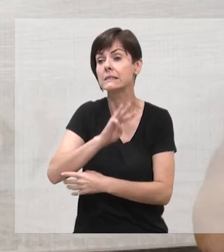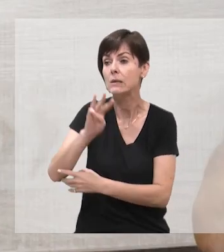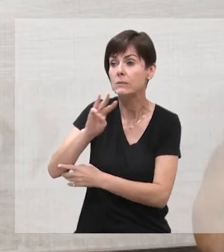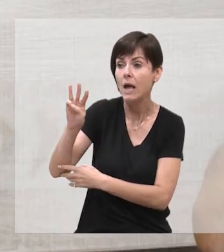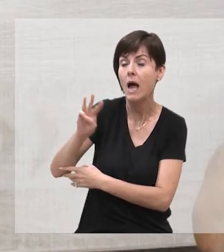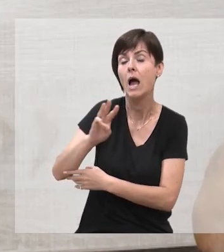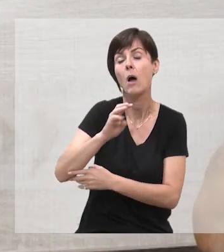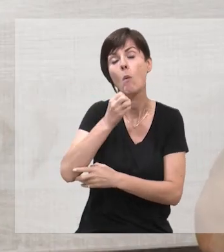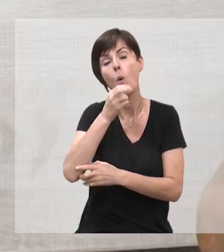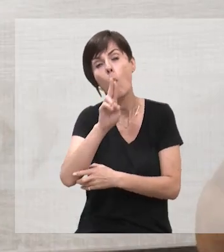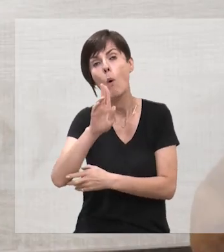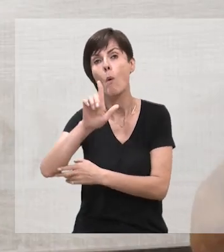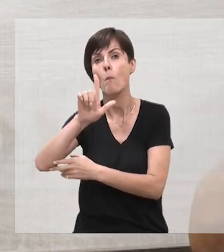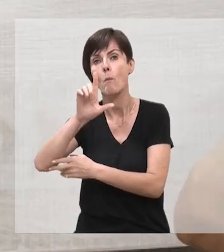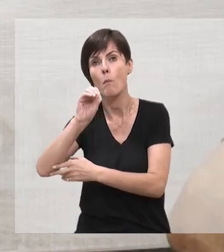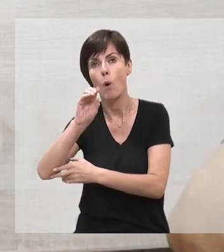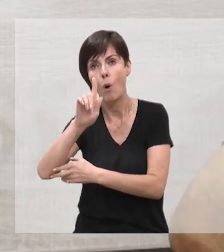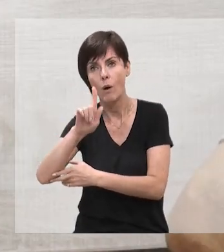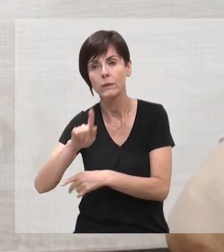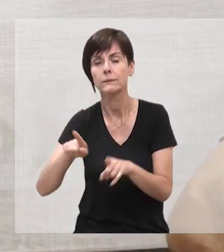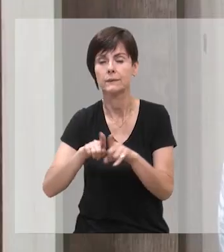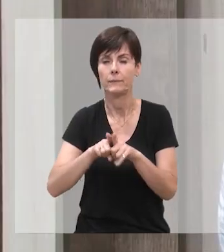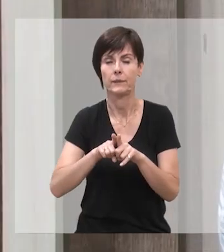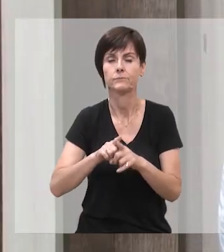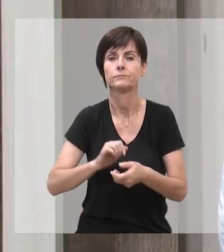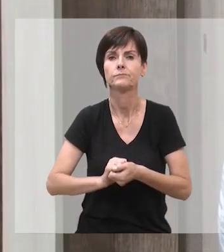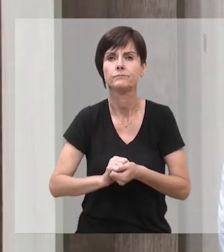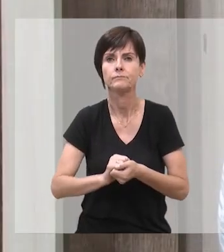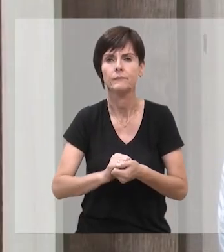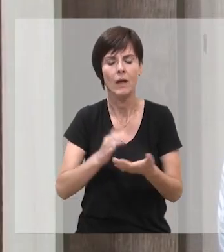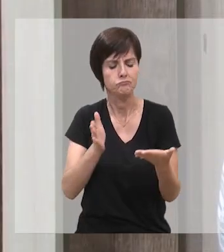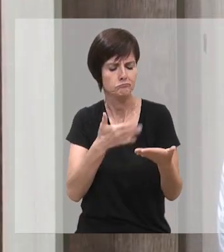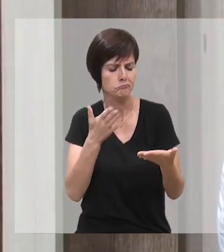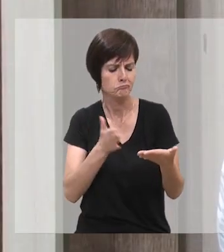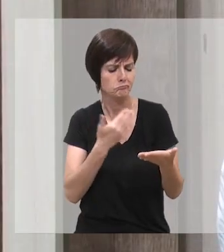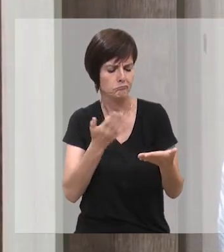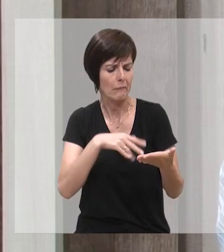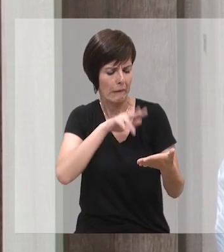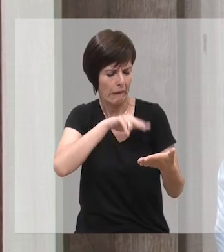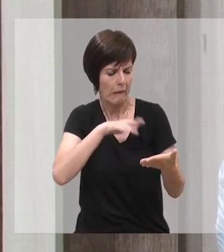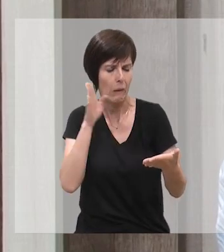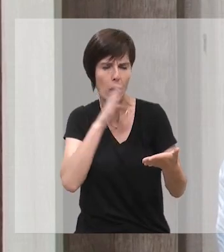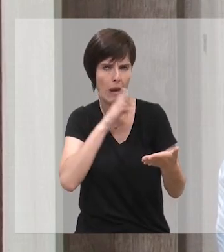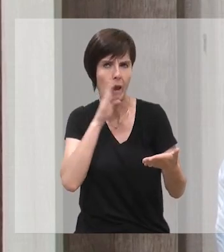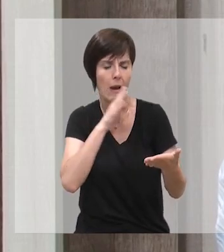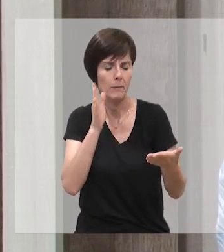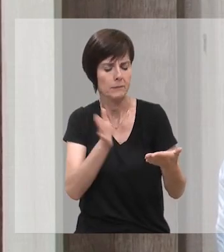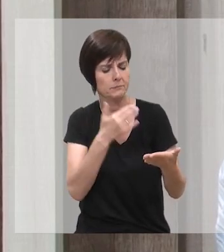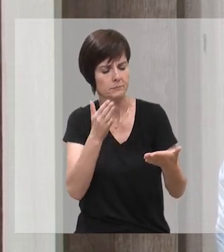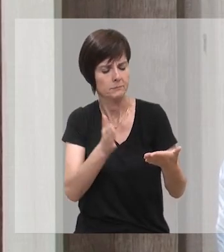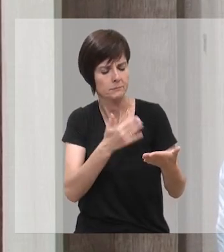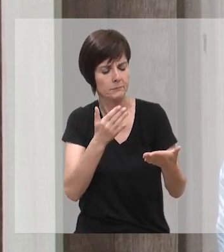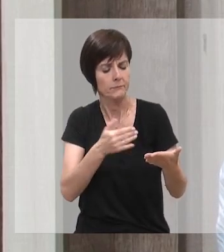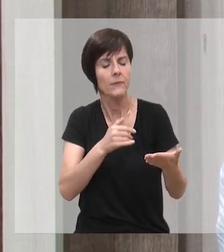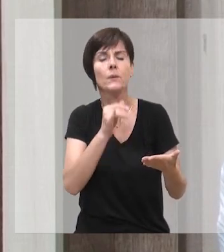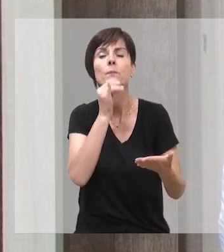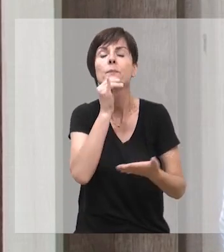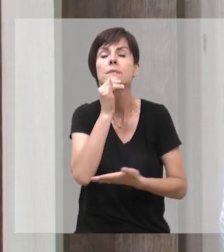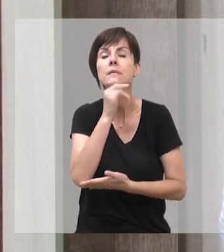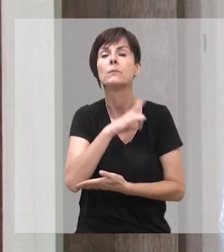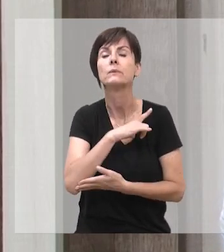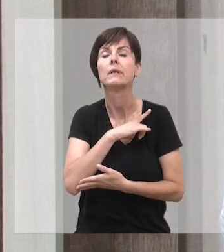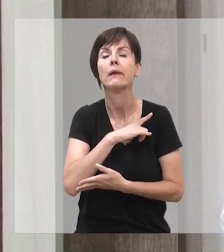formato livro, né, cara? Então, isso foi isso. E aqui passando e dando uma rápida folhada,